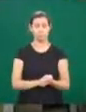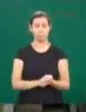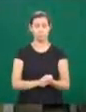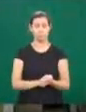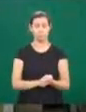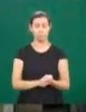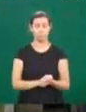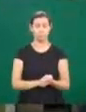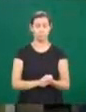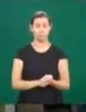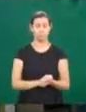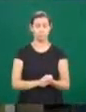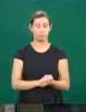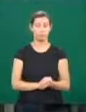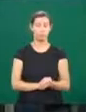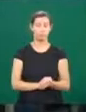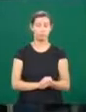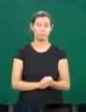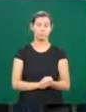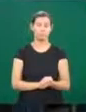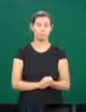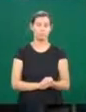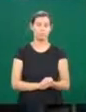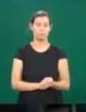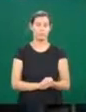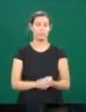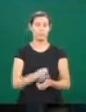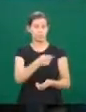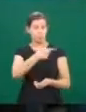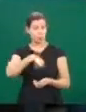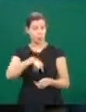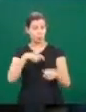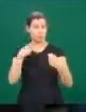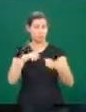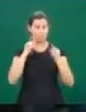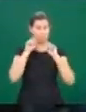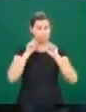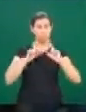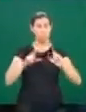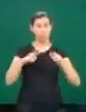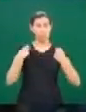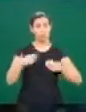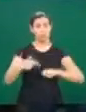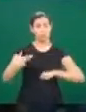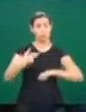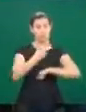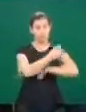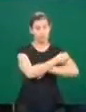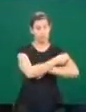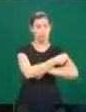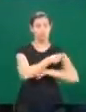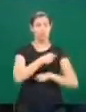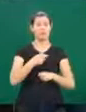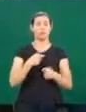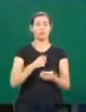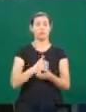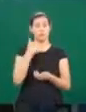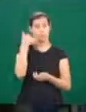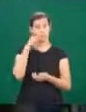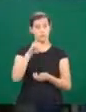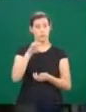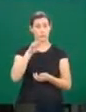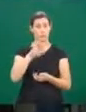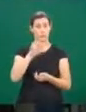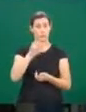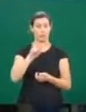Jardim também foram encontrados morcegos positivos. Por isso também que a gente deve ficar vigilante, procurando vacinar o seu animal